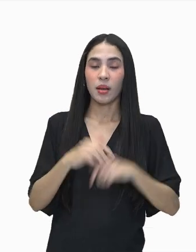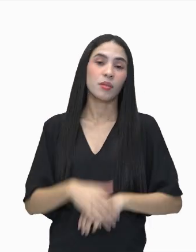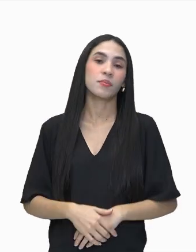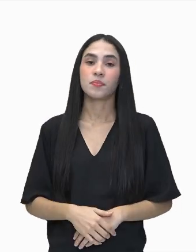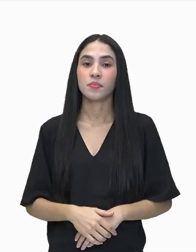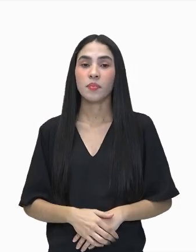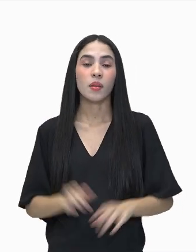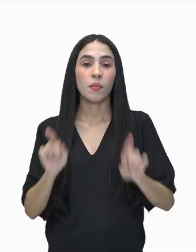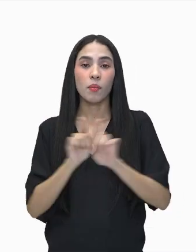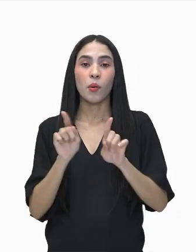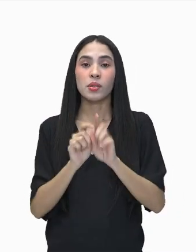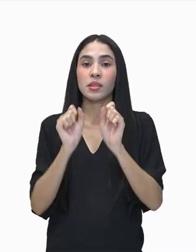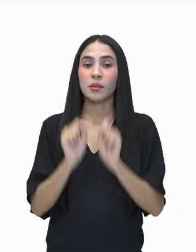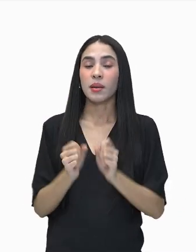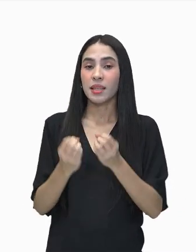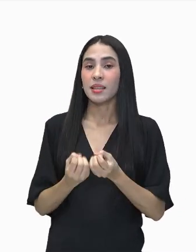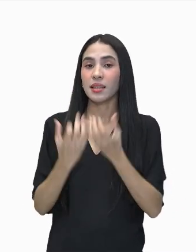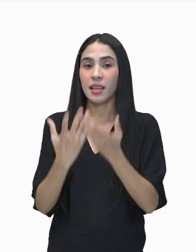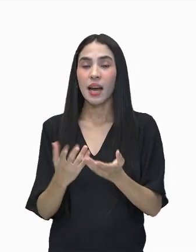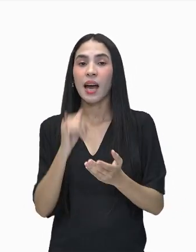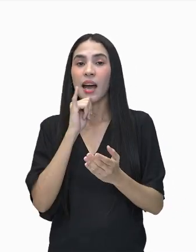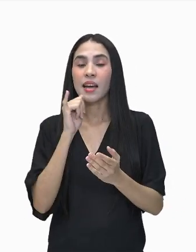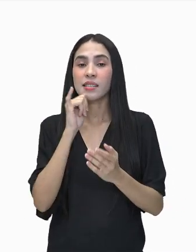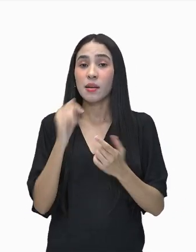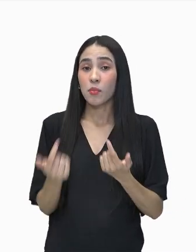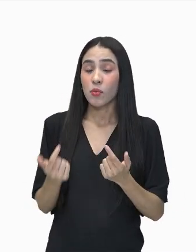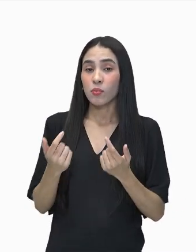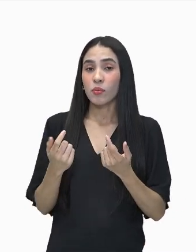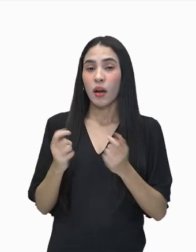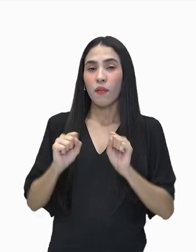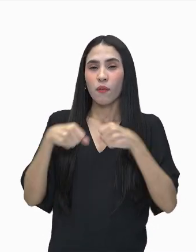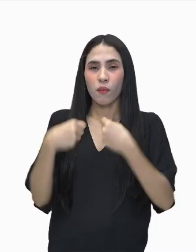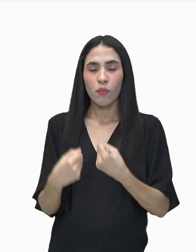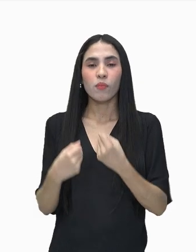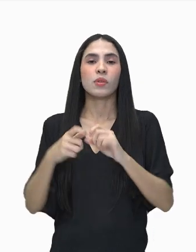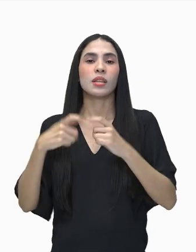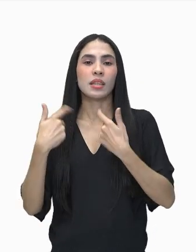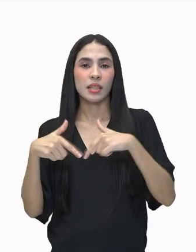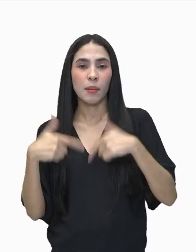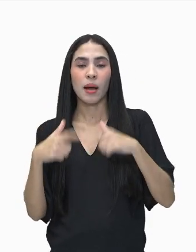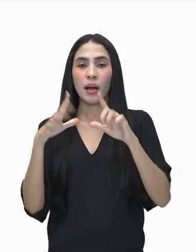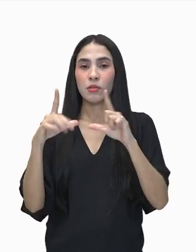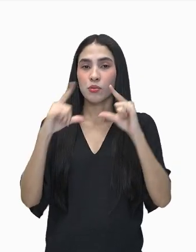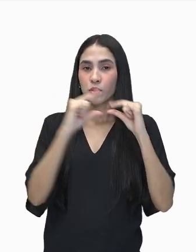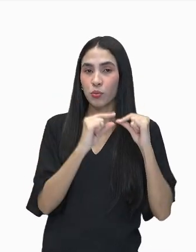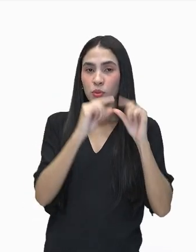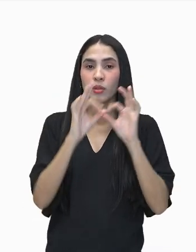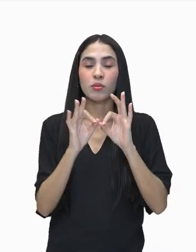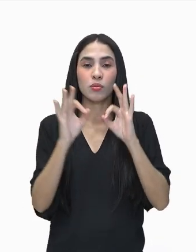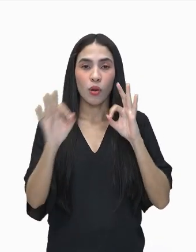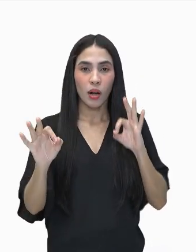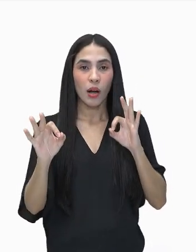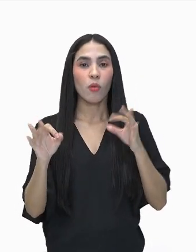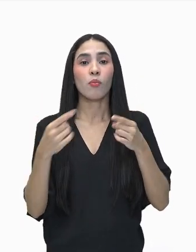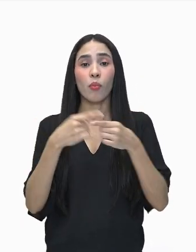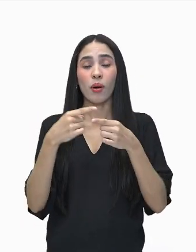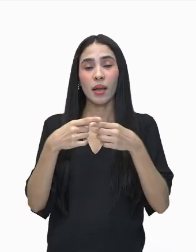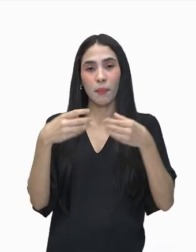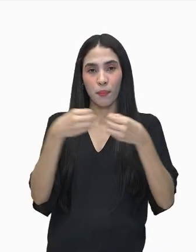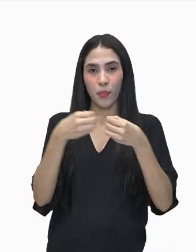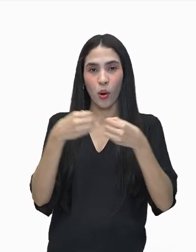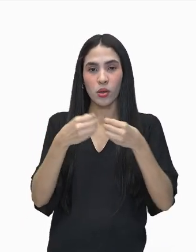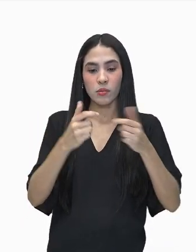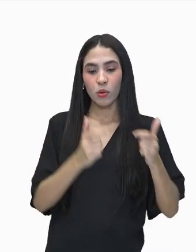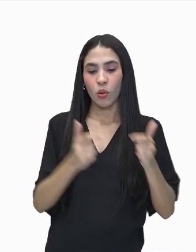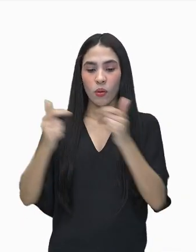podem fornecer ali a força de trabalho a um custo menor para essa indústria pela proximidade que eles têm